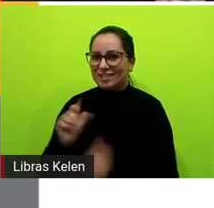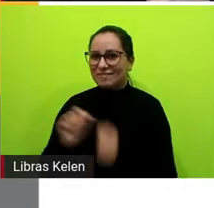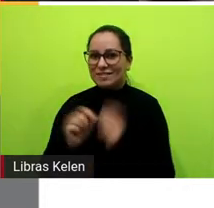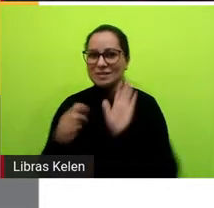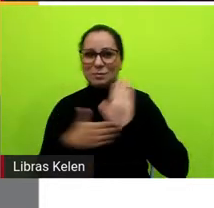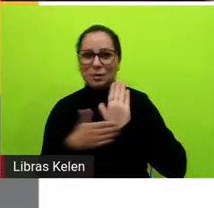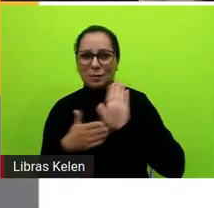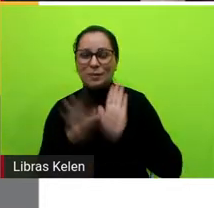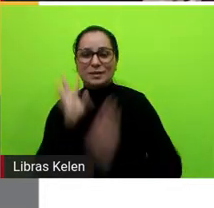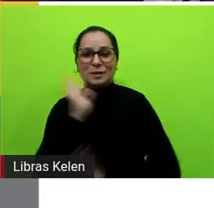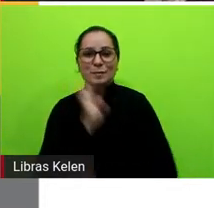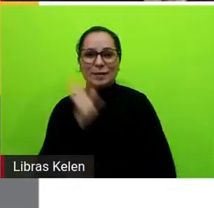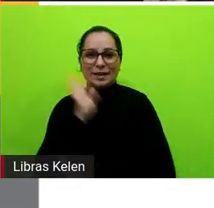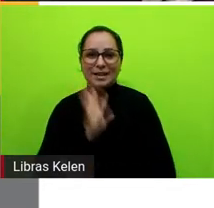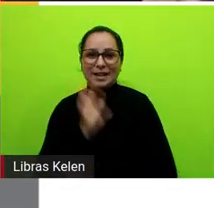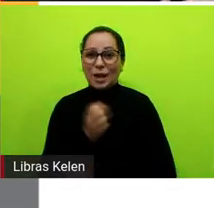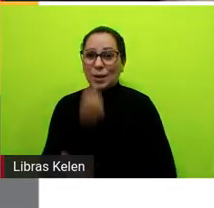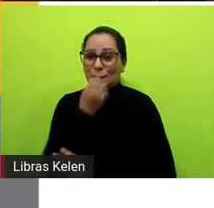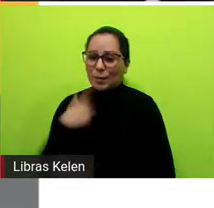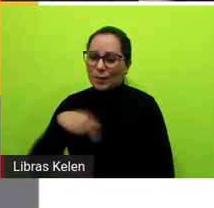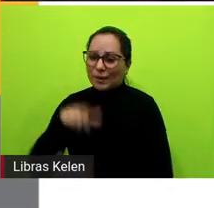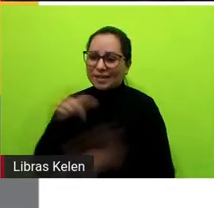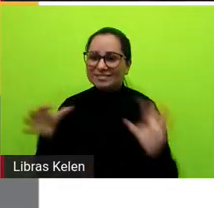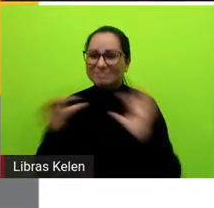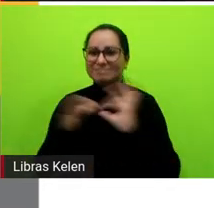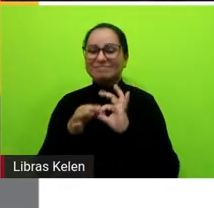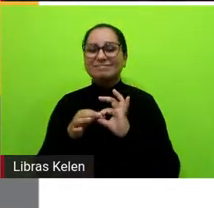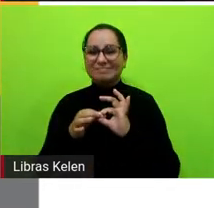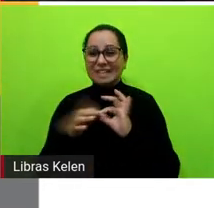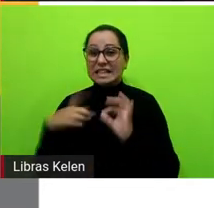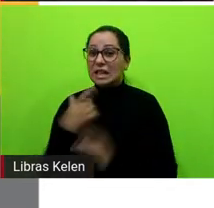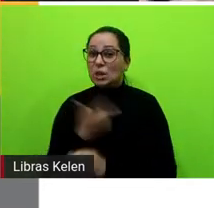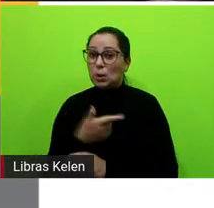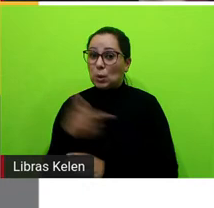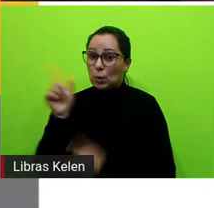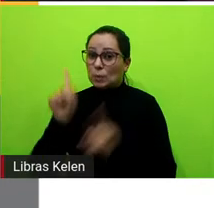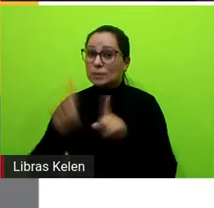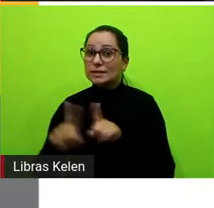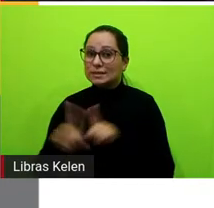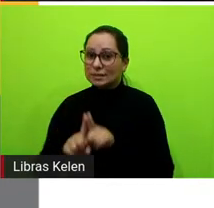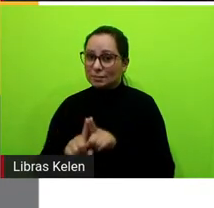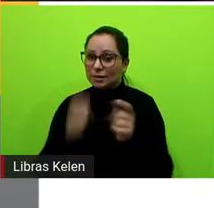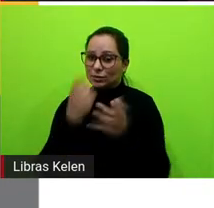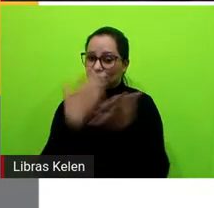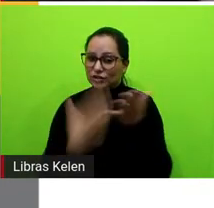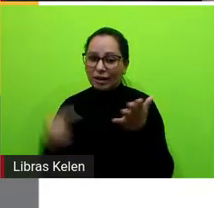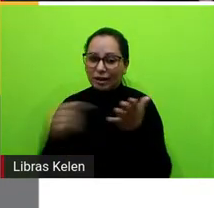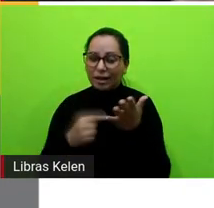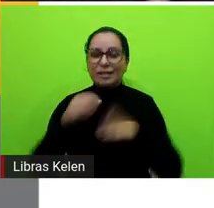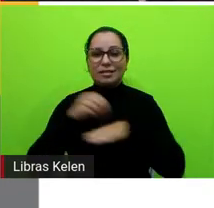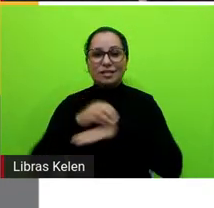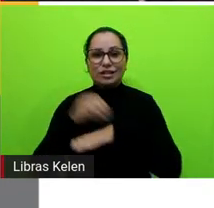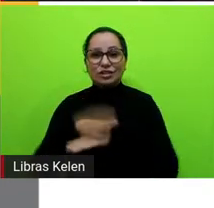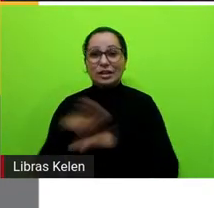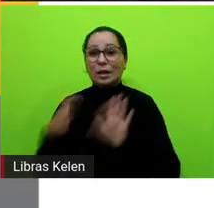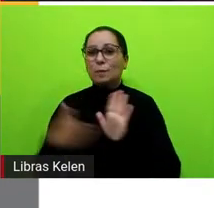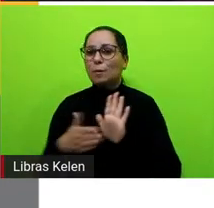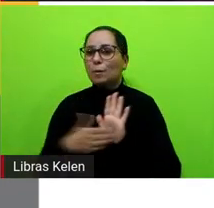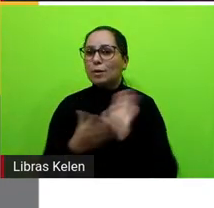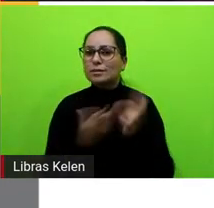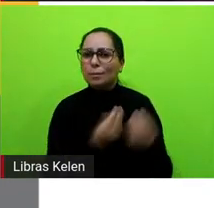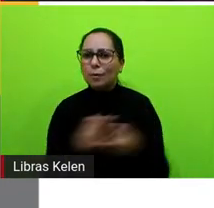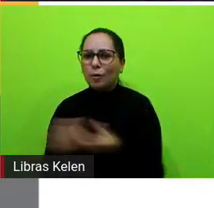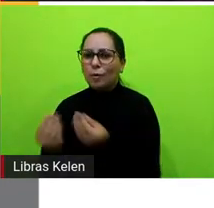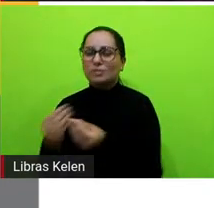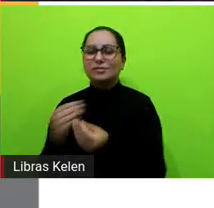bem legal que bom que a gente já tá em sintonia há outras que vocês viram circulando a ancheta então propostas não faltam né pra essa